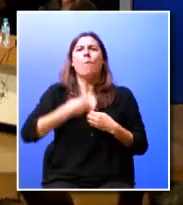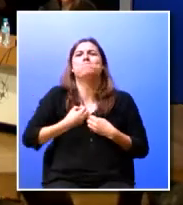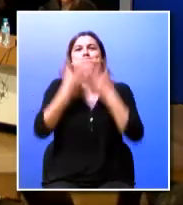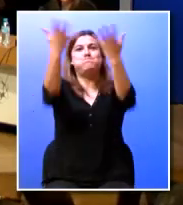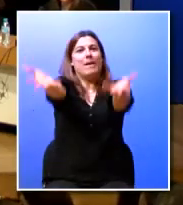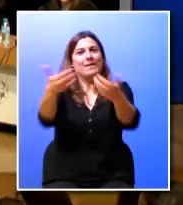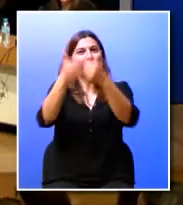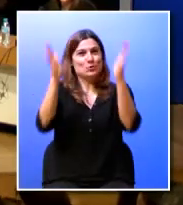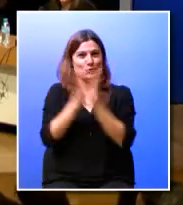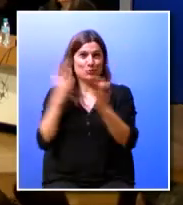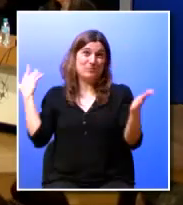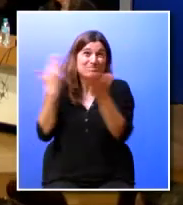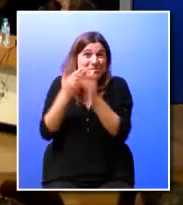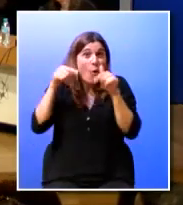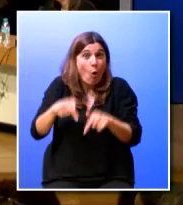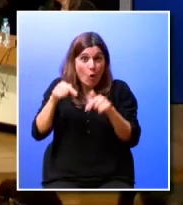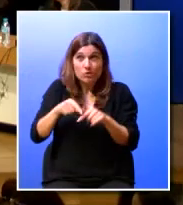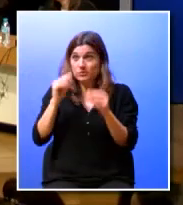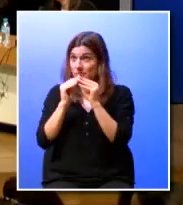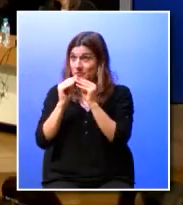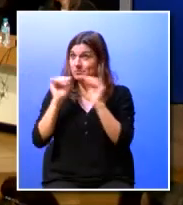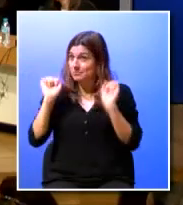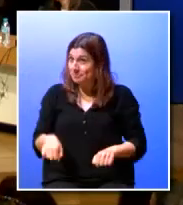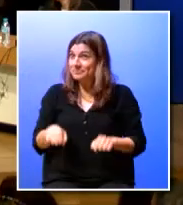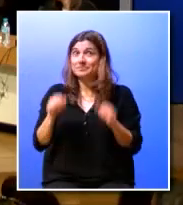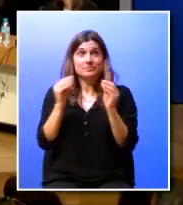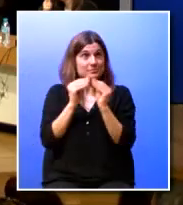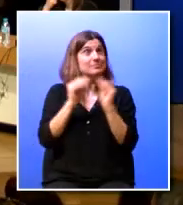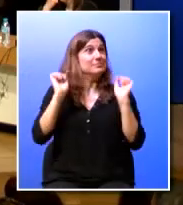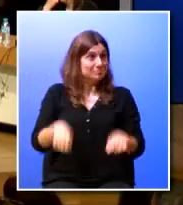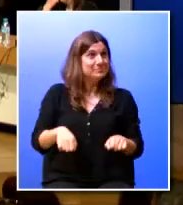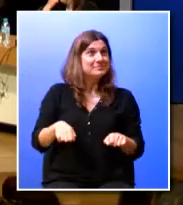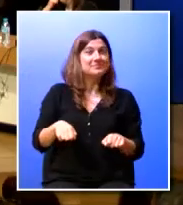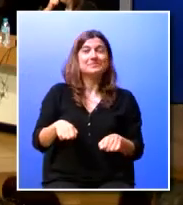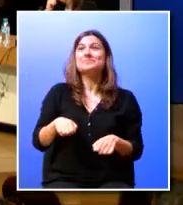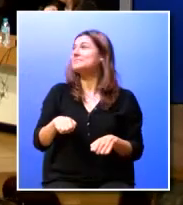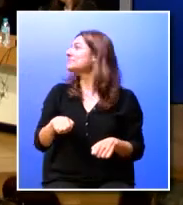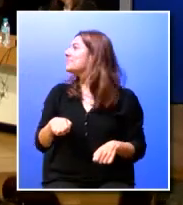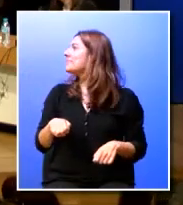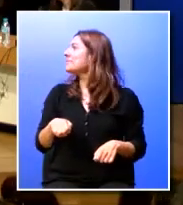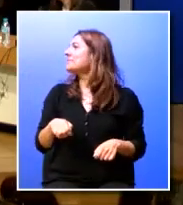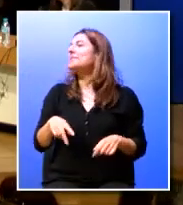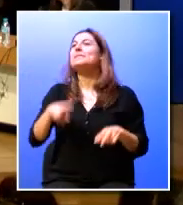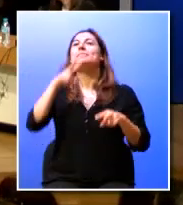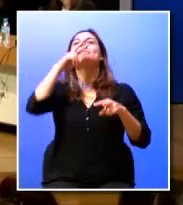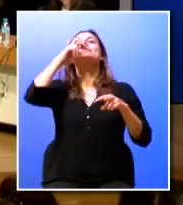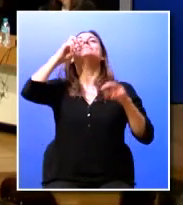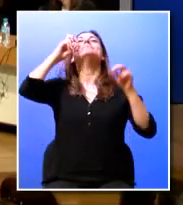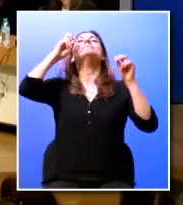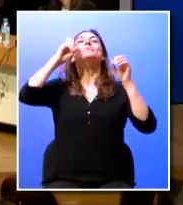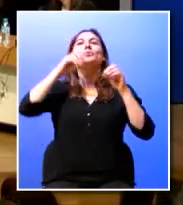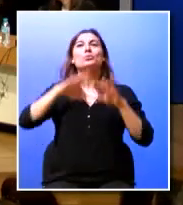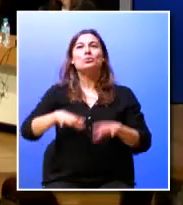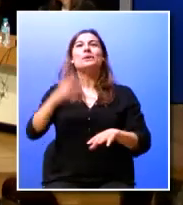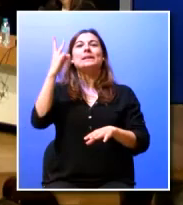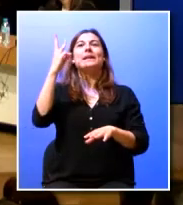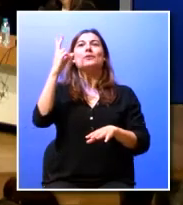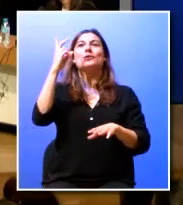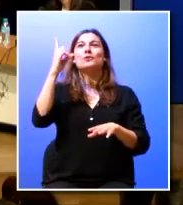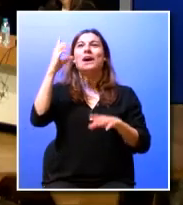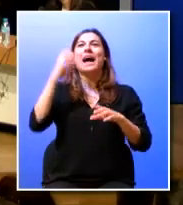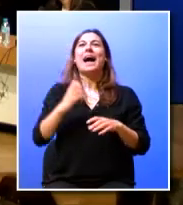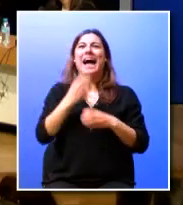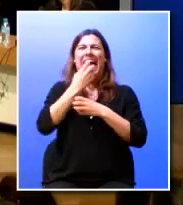combinado? combinado? respiremos fundo 3 2 1